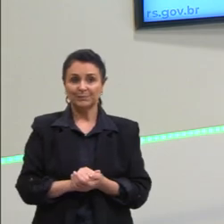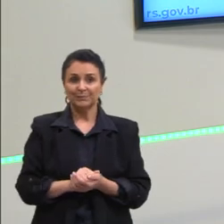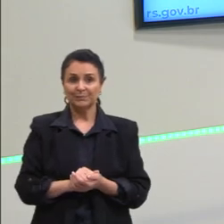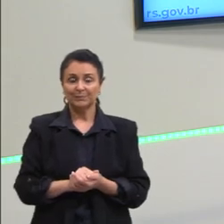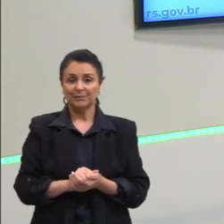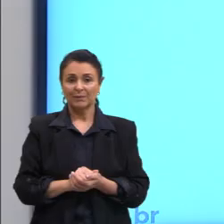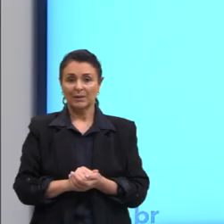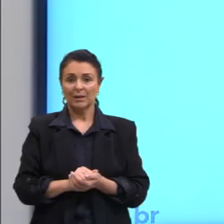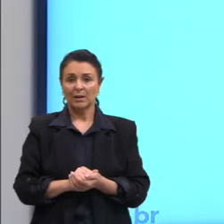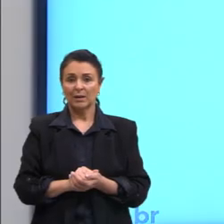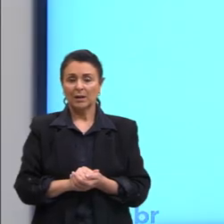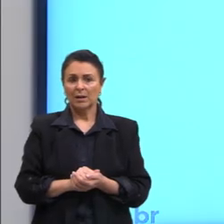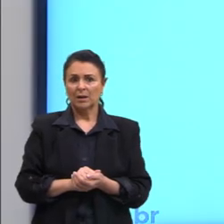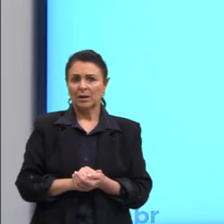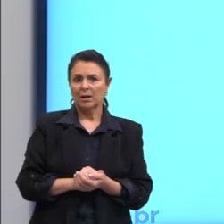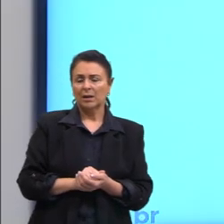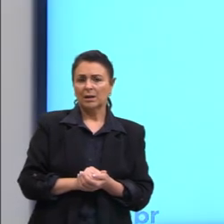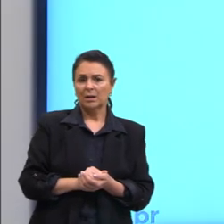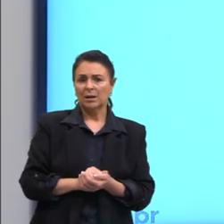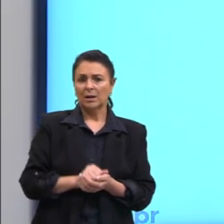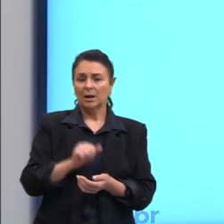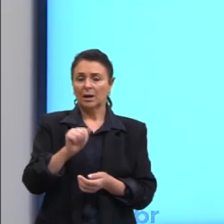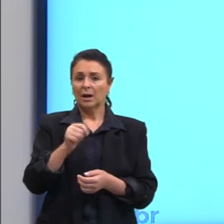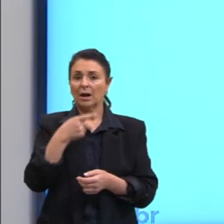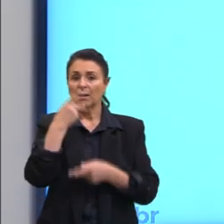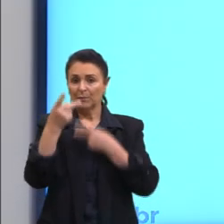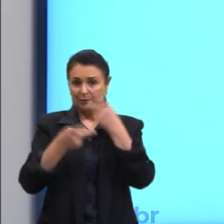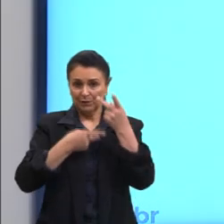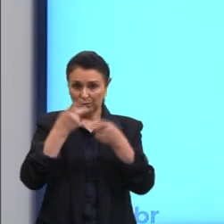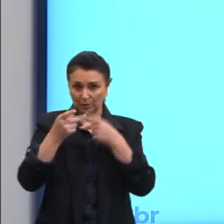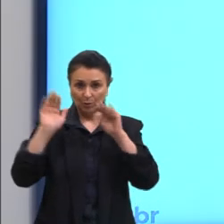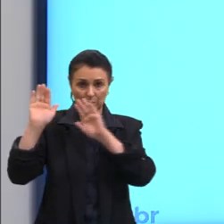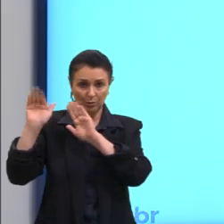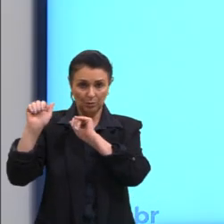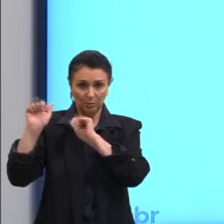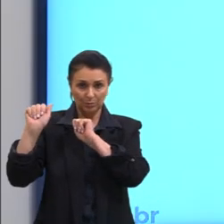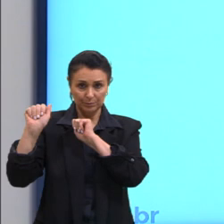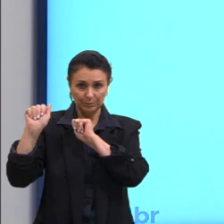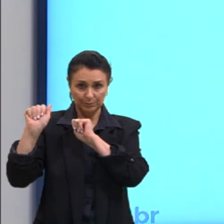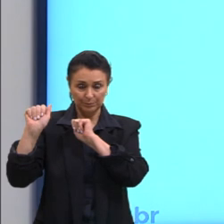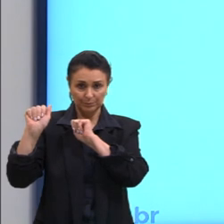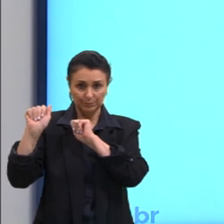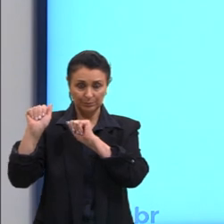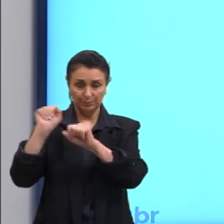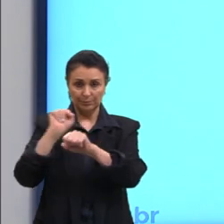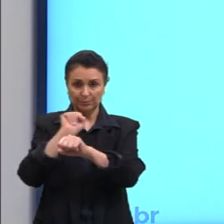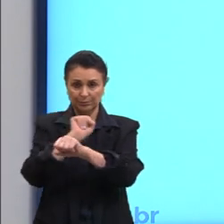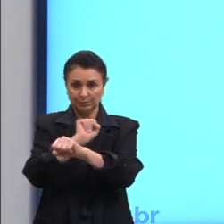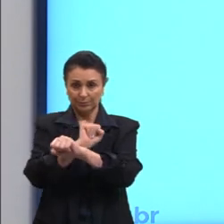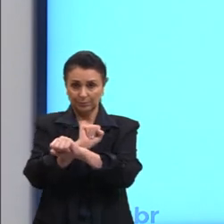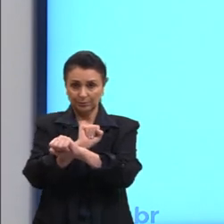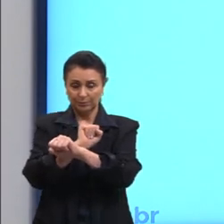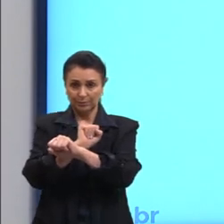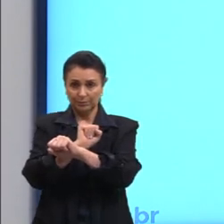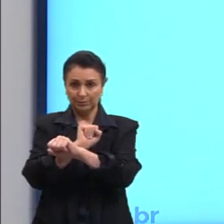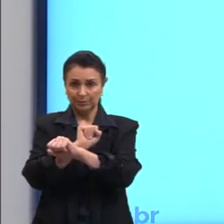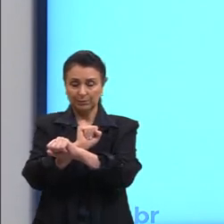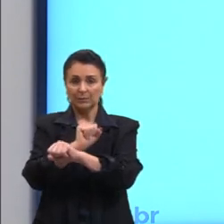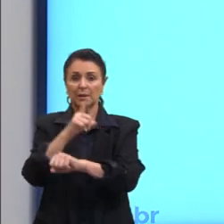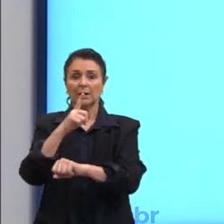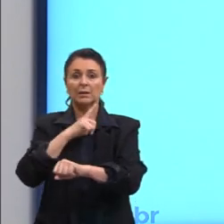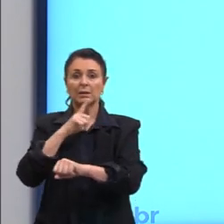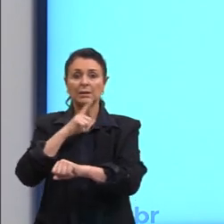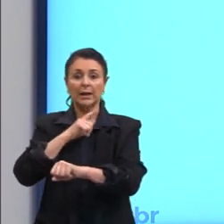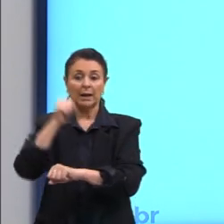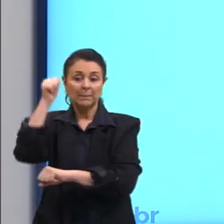isso, el Papa nuevo llamado a la paz. Il y el ocupado como siempre. Então, temos a